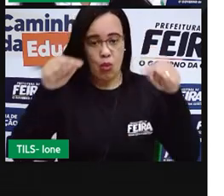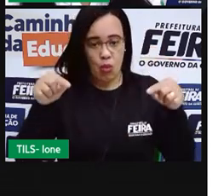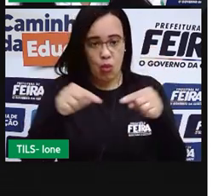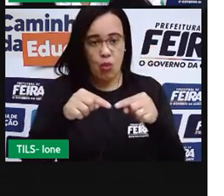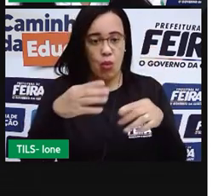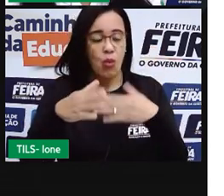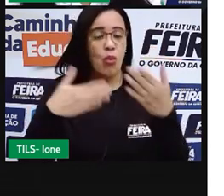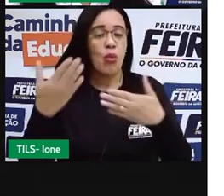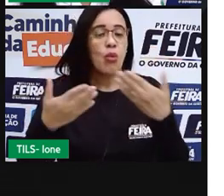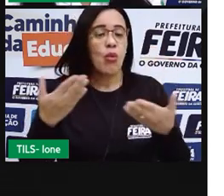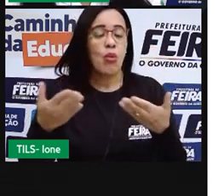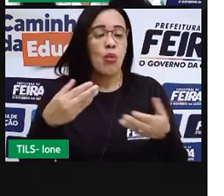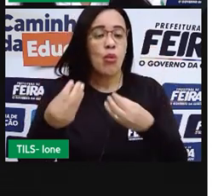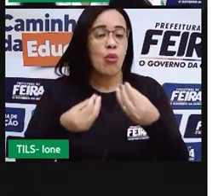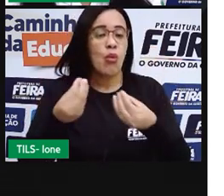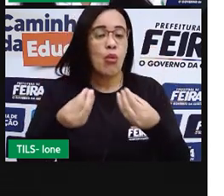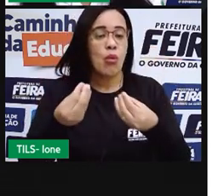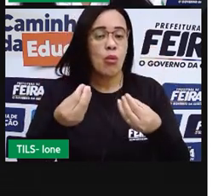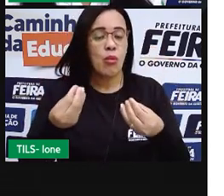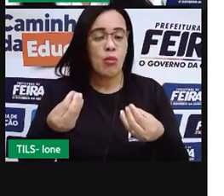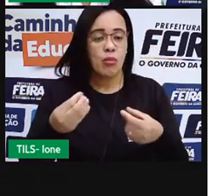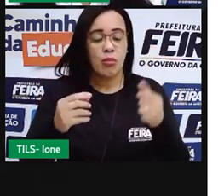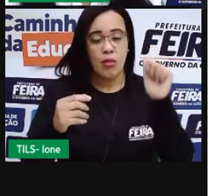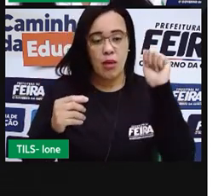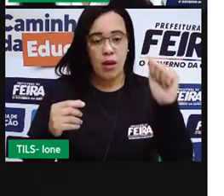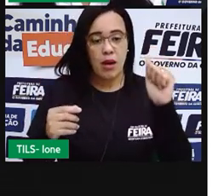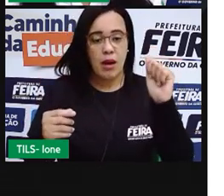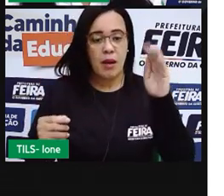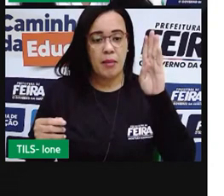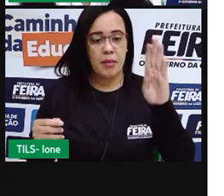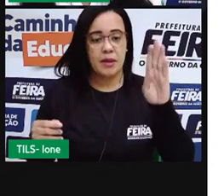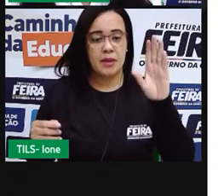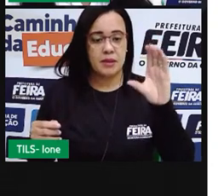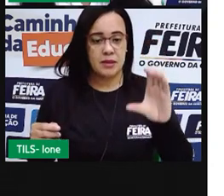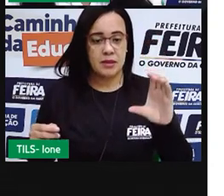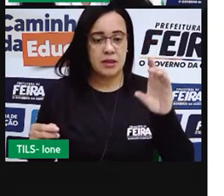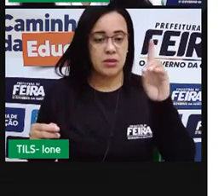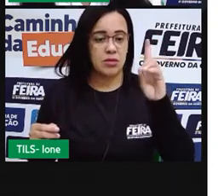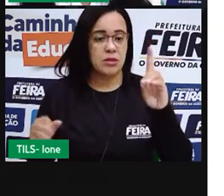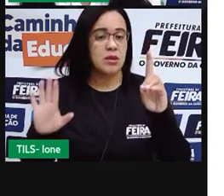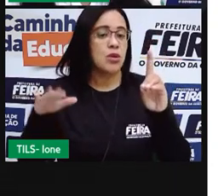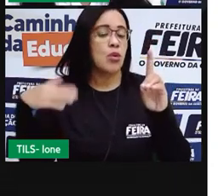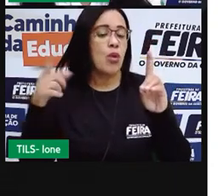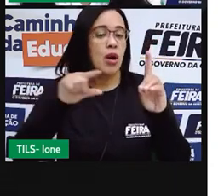alternativa A B C ou D